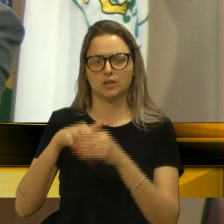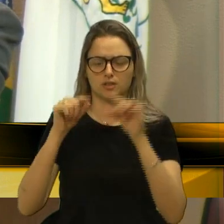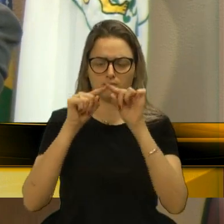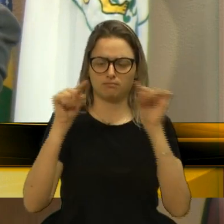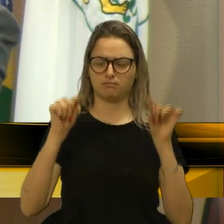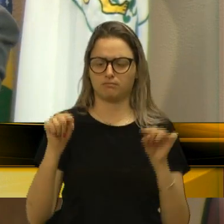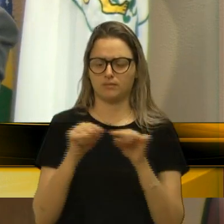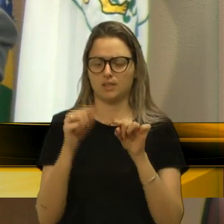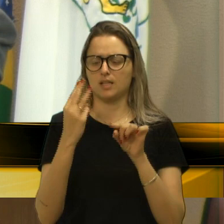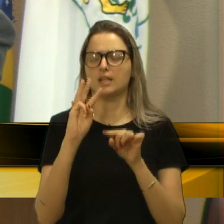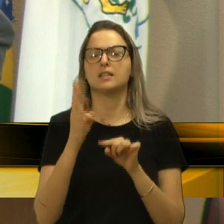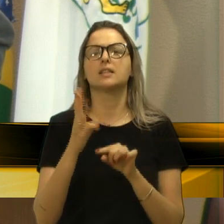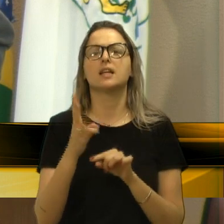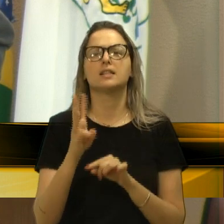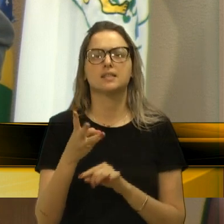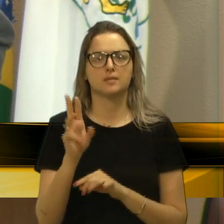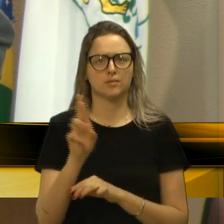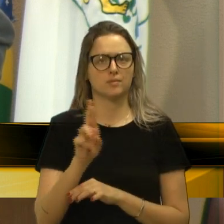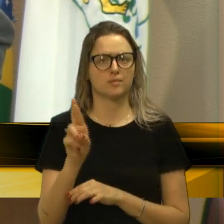é R$.000.